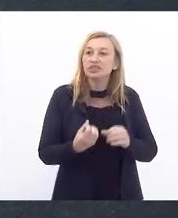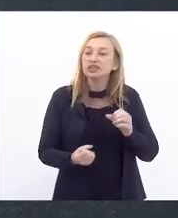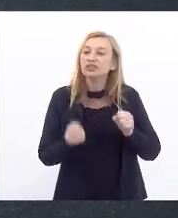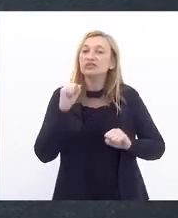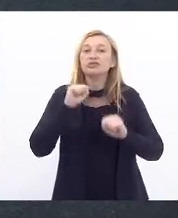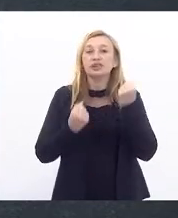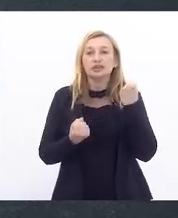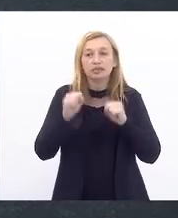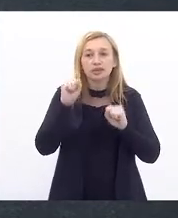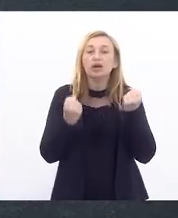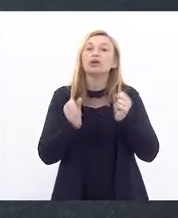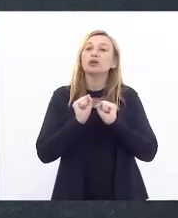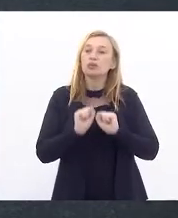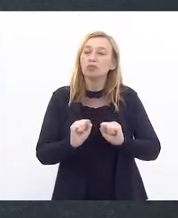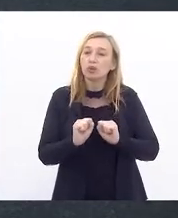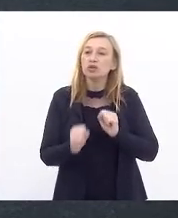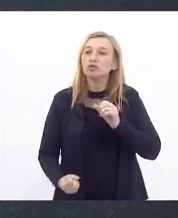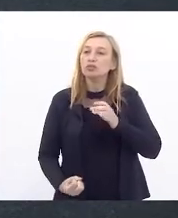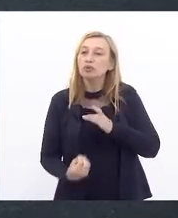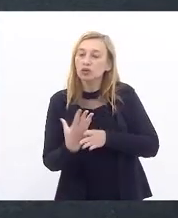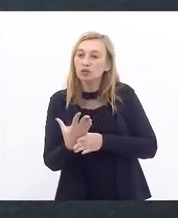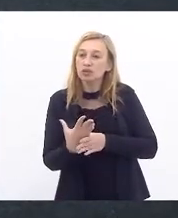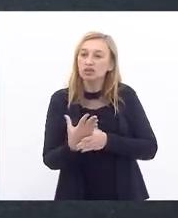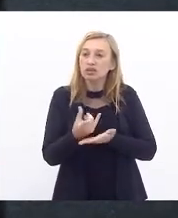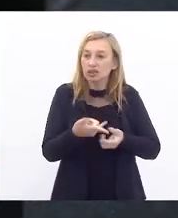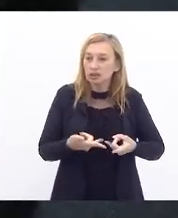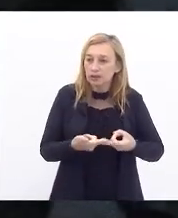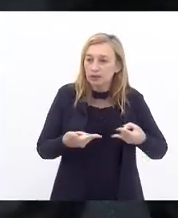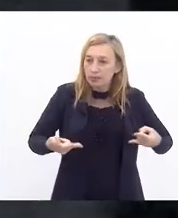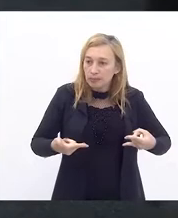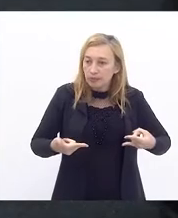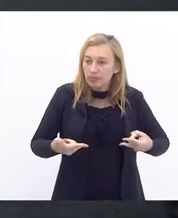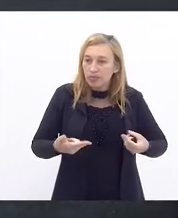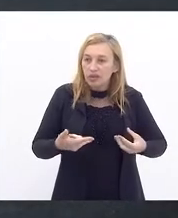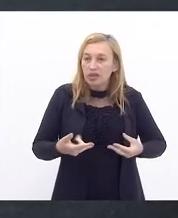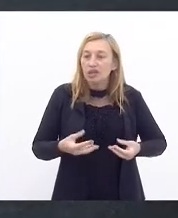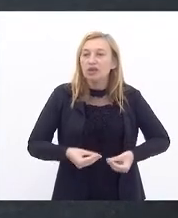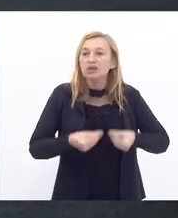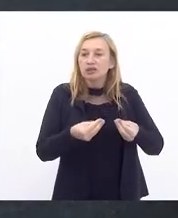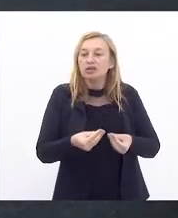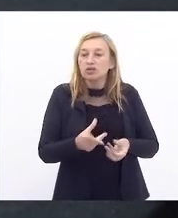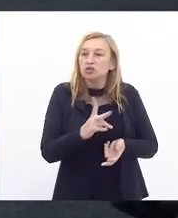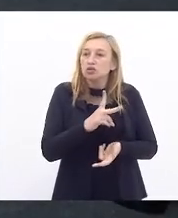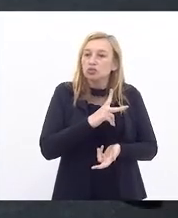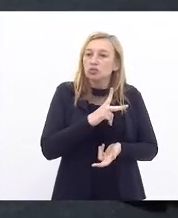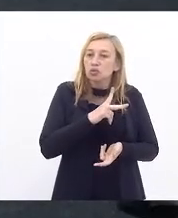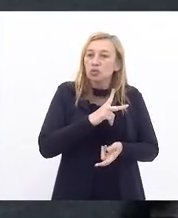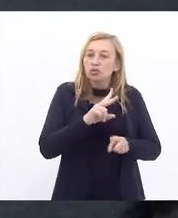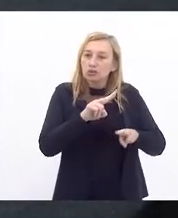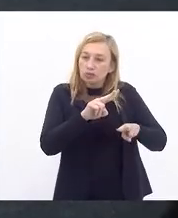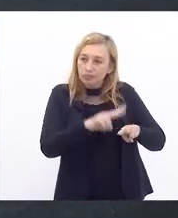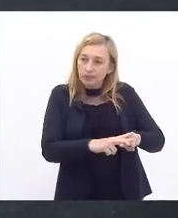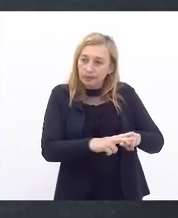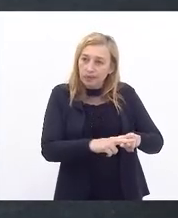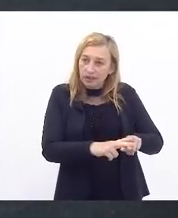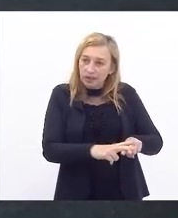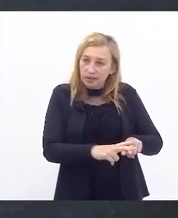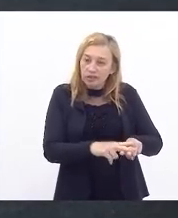que possam produzir absorventes íntimos para as próprias apenadas